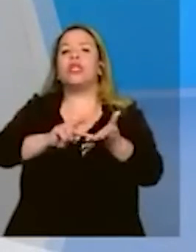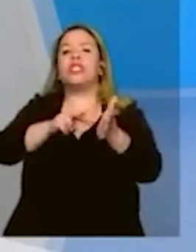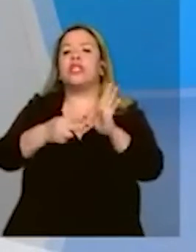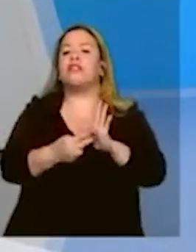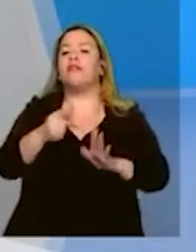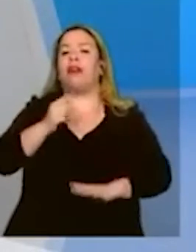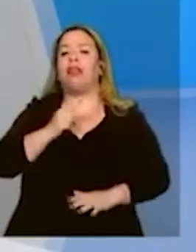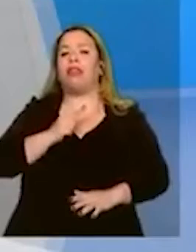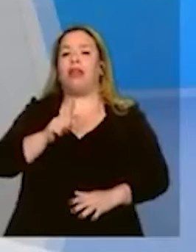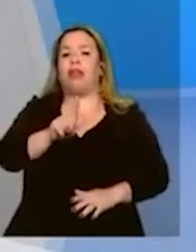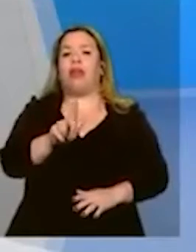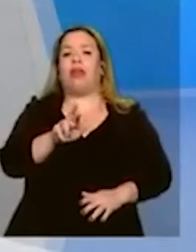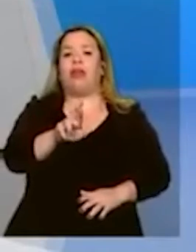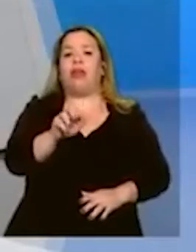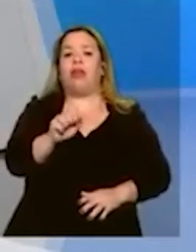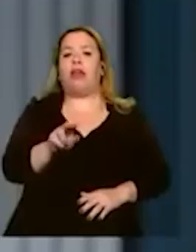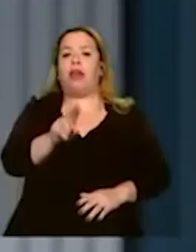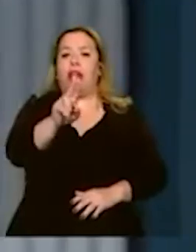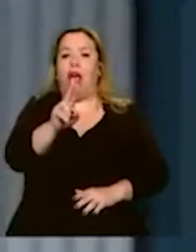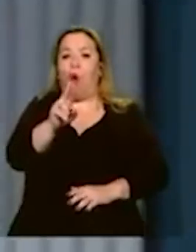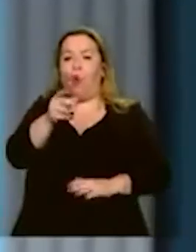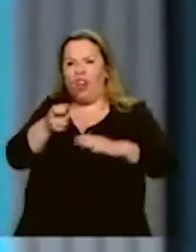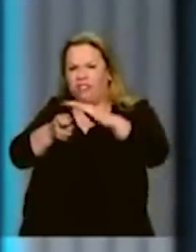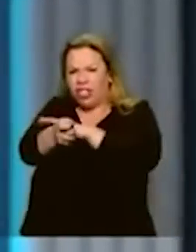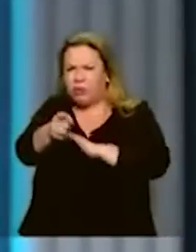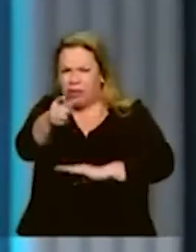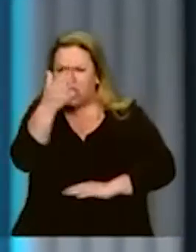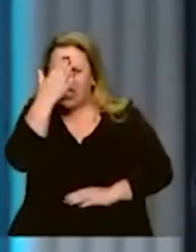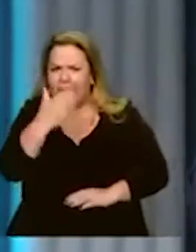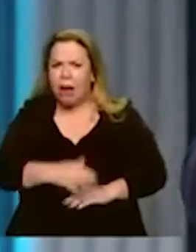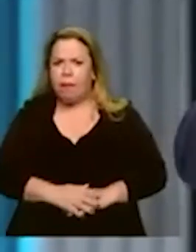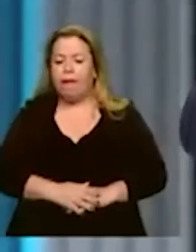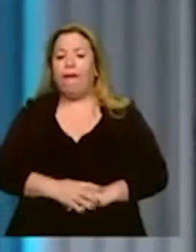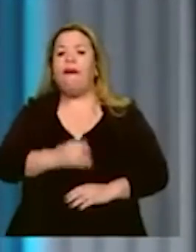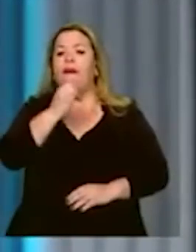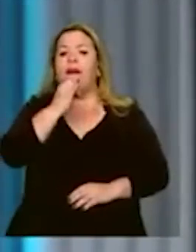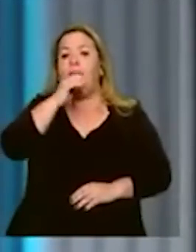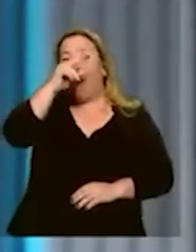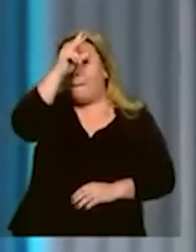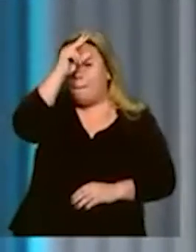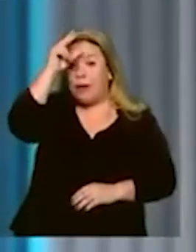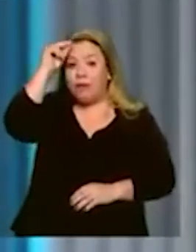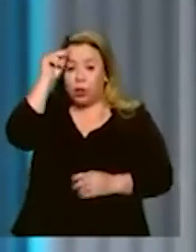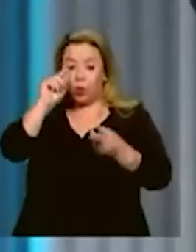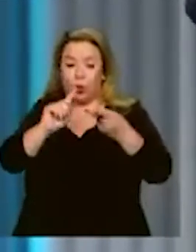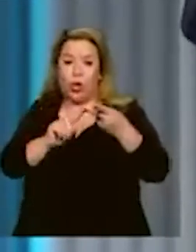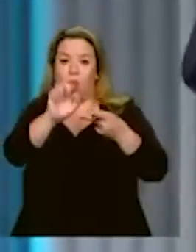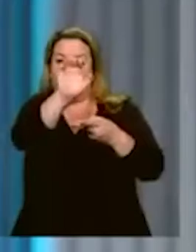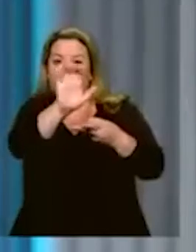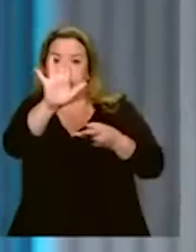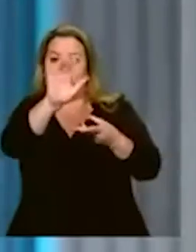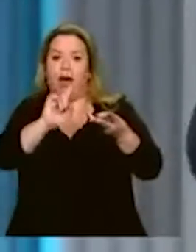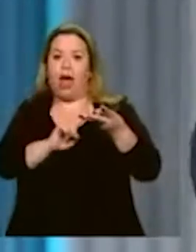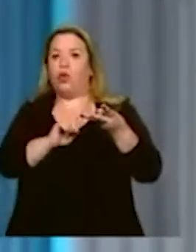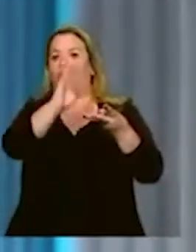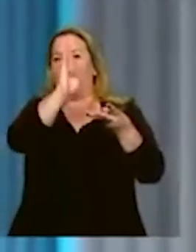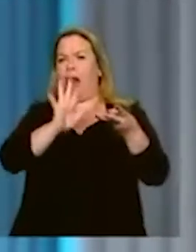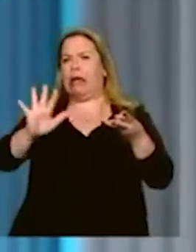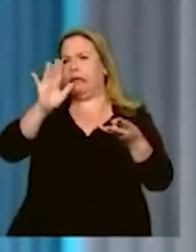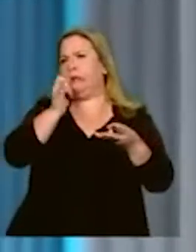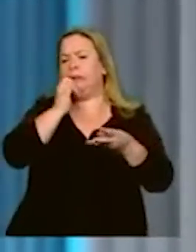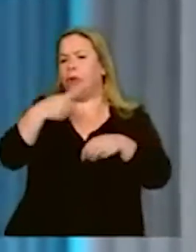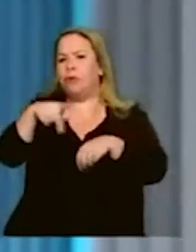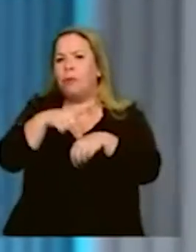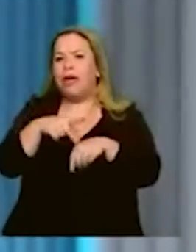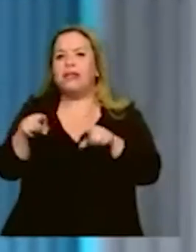investimento é quando uma prefeitura, um Estado ou um país atinge o ápice da boa